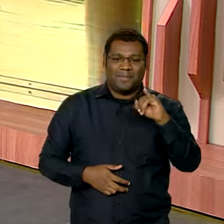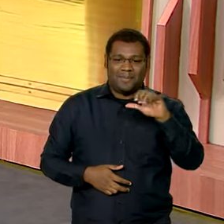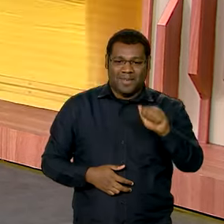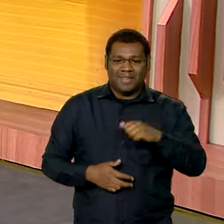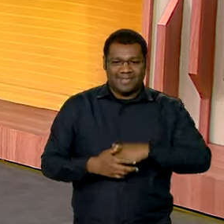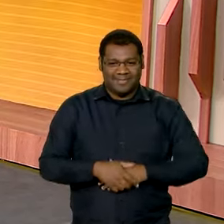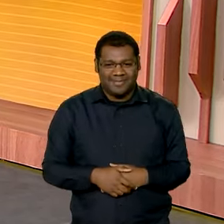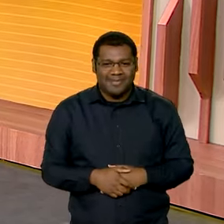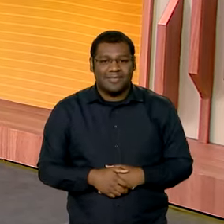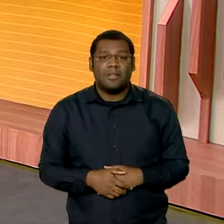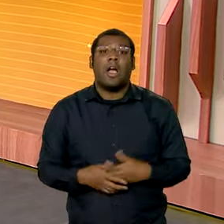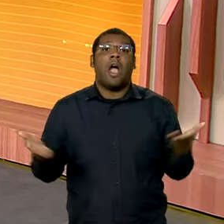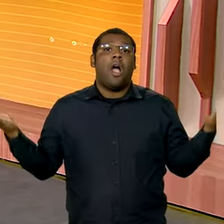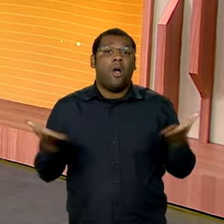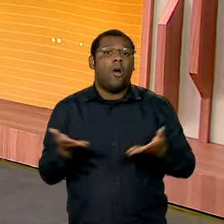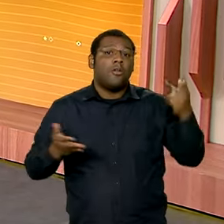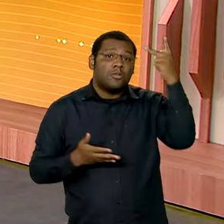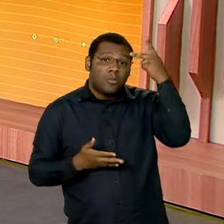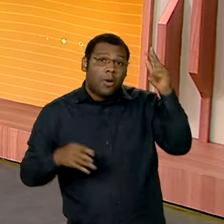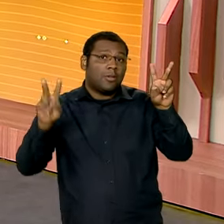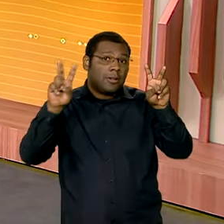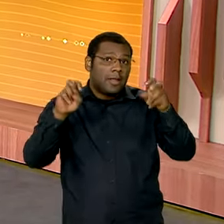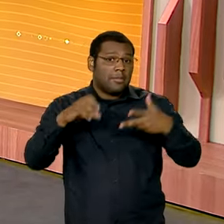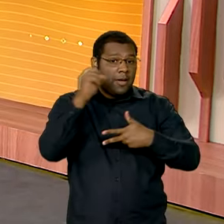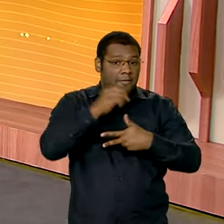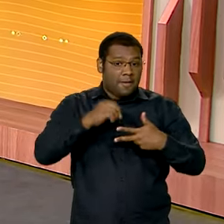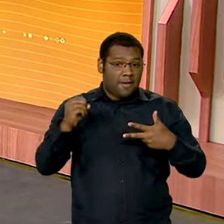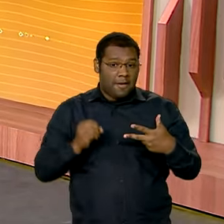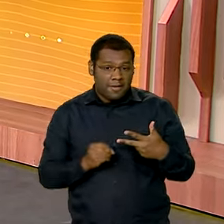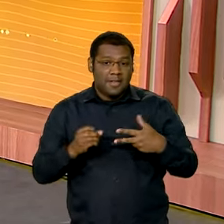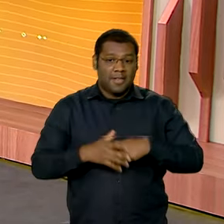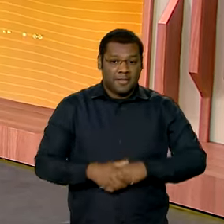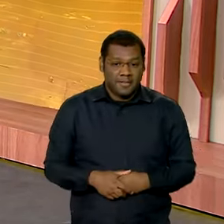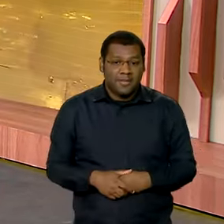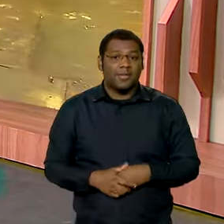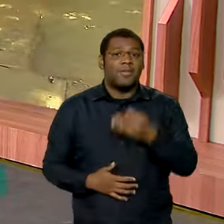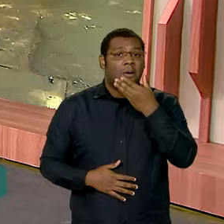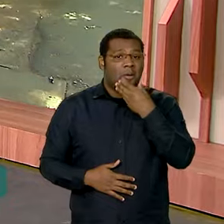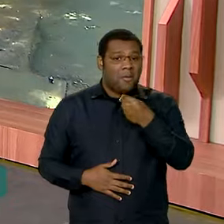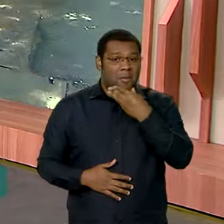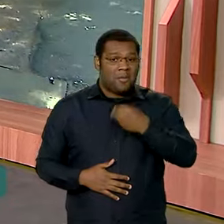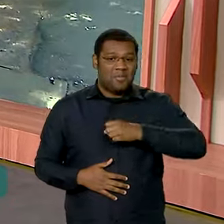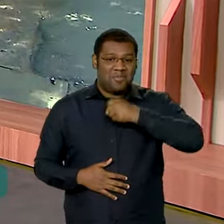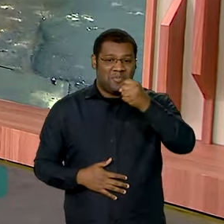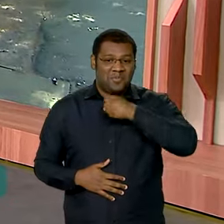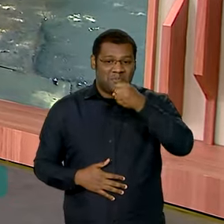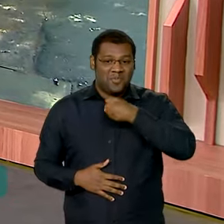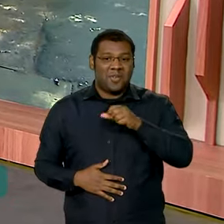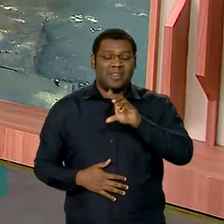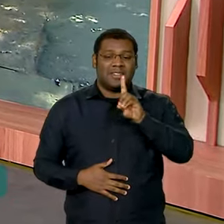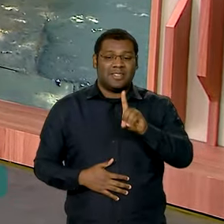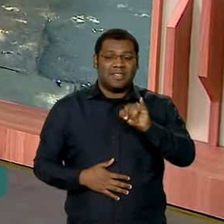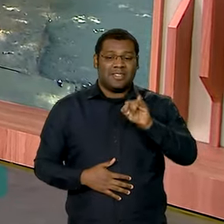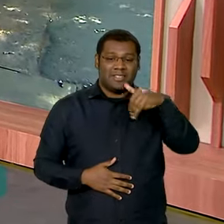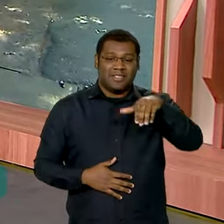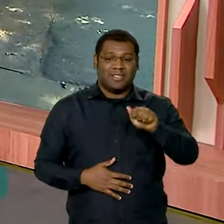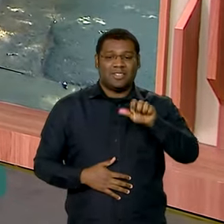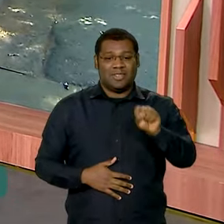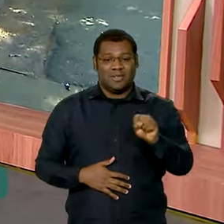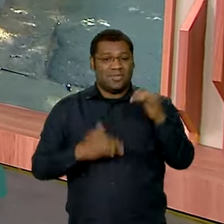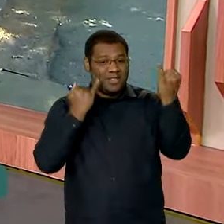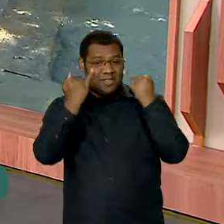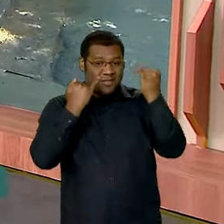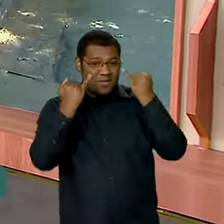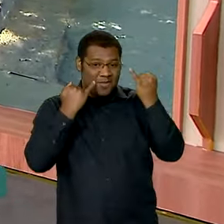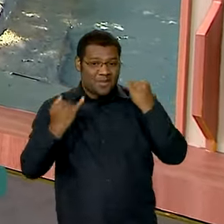E agora vamos a São Paulo, o assunto é o Enem, e quem vai conversar com a gente é o repórter Dimas Soud, que está lá, e ele tem um